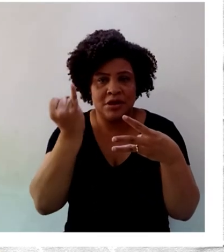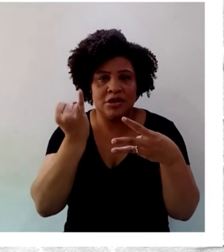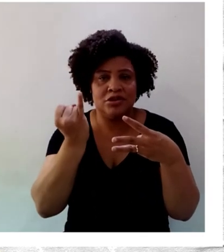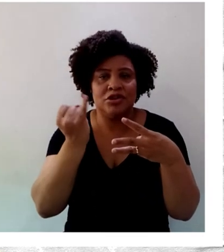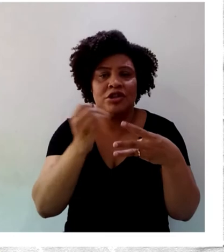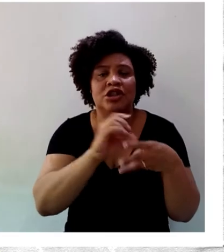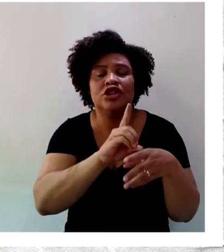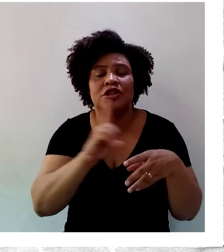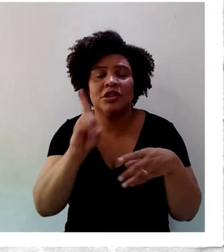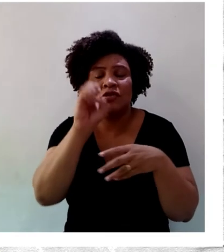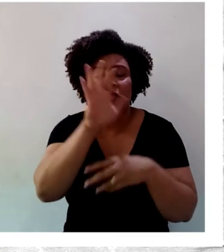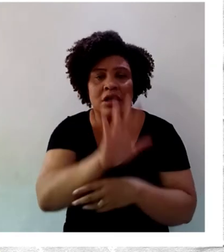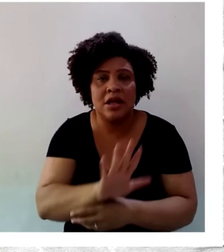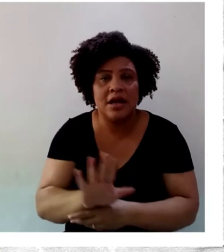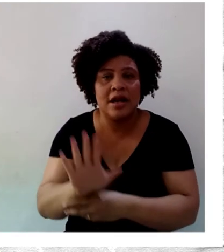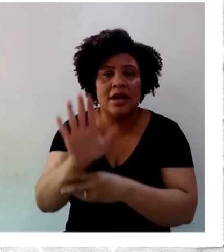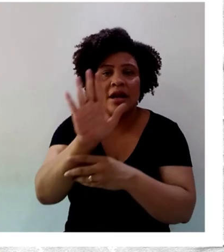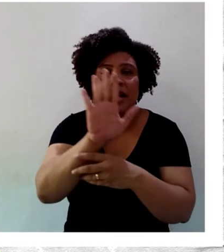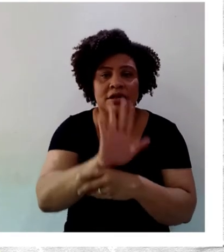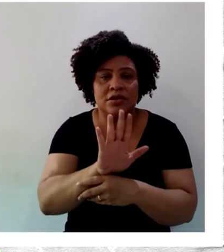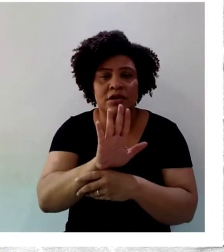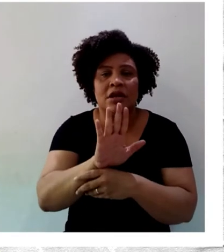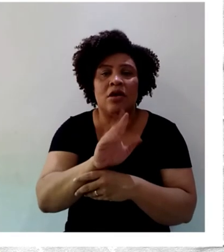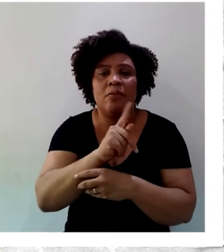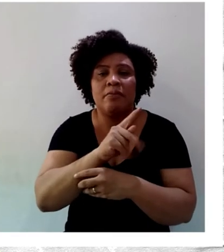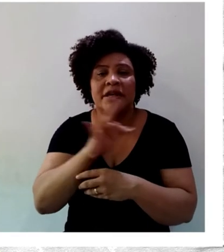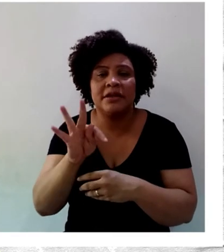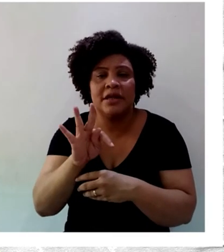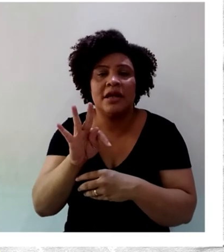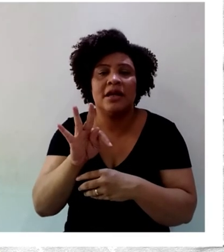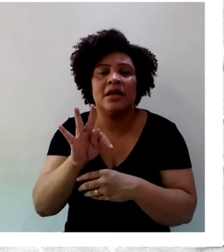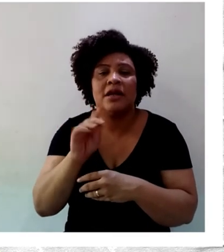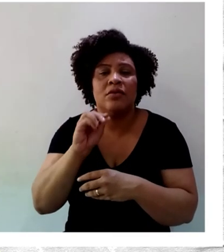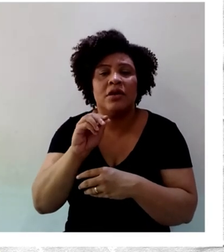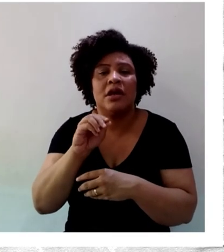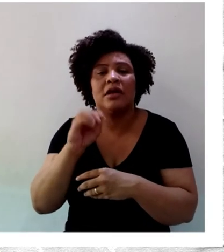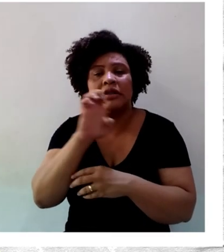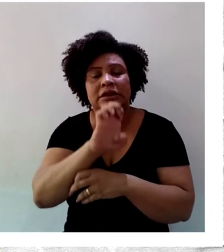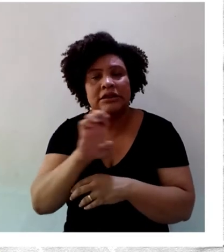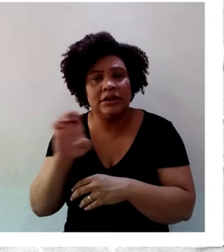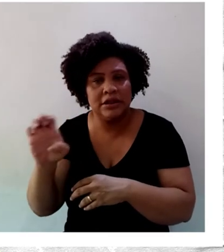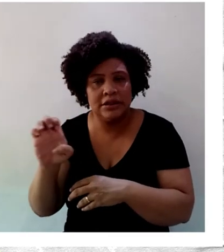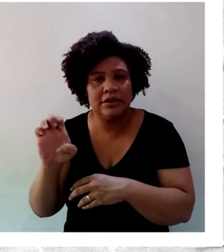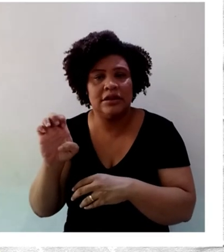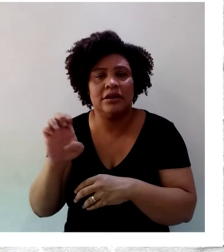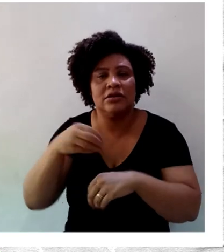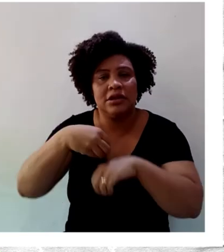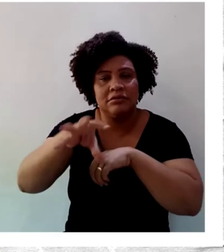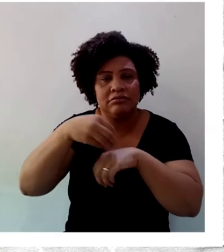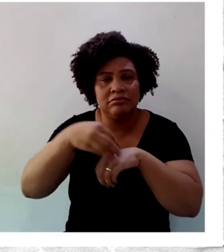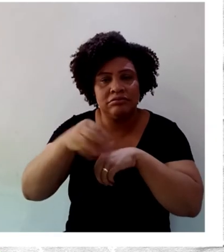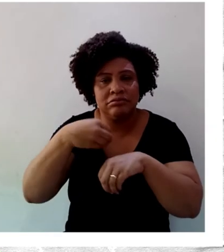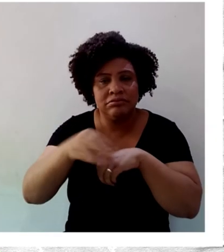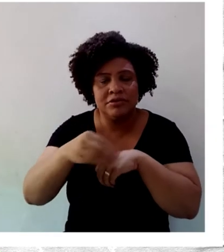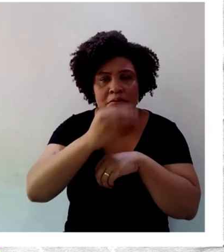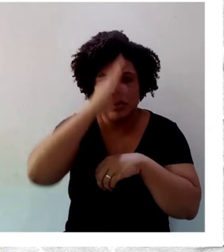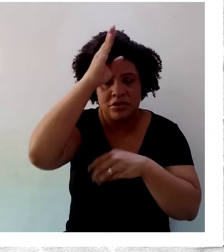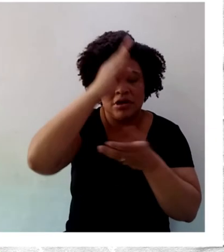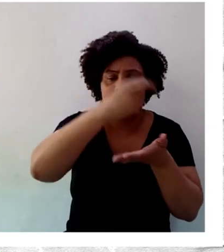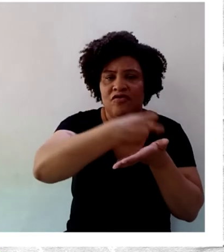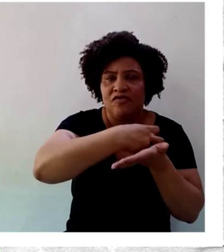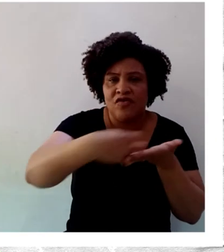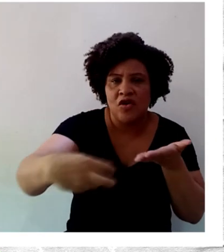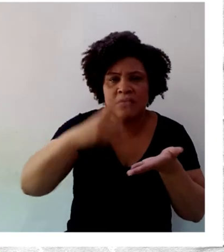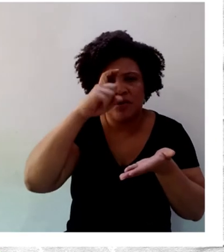da direção nacional da tendência petista à articulação de esquerda, eu queria compartilhar com vocês, fora Bolsonaro,